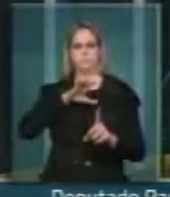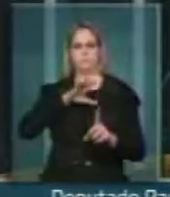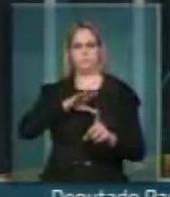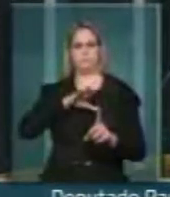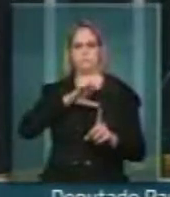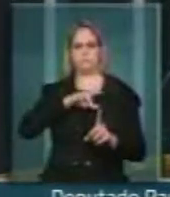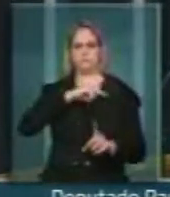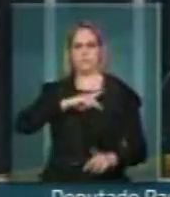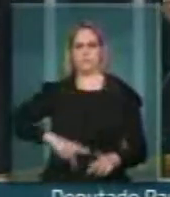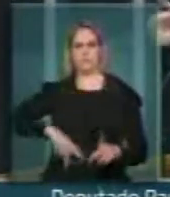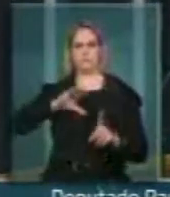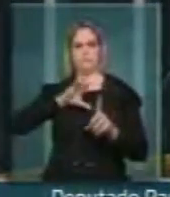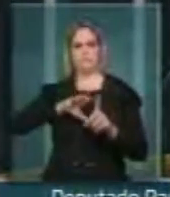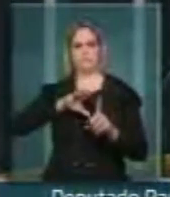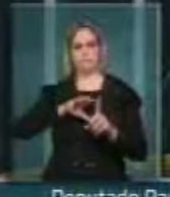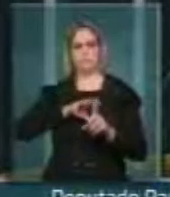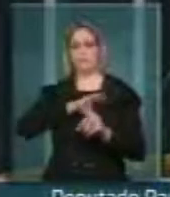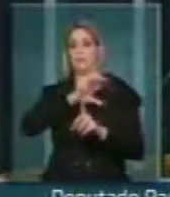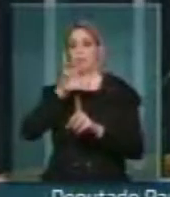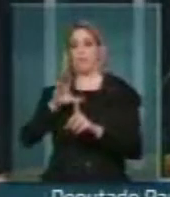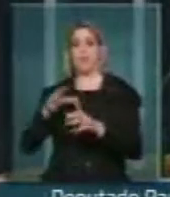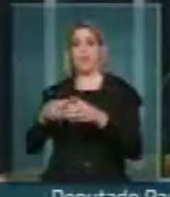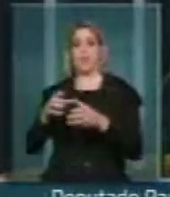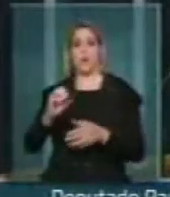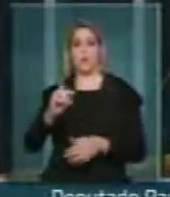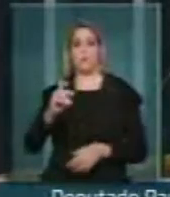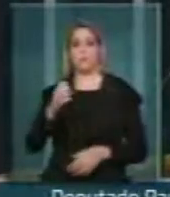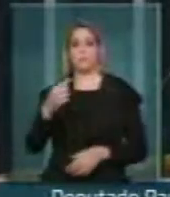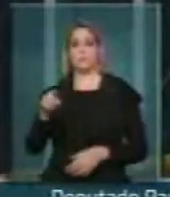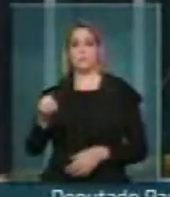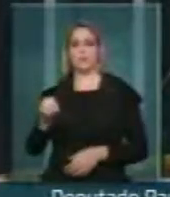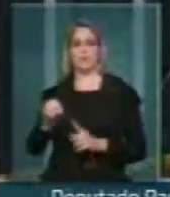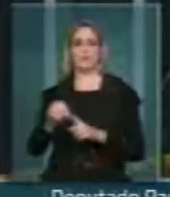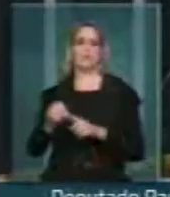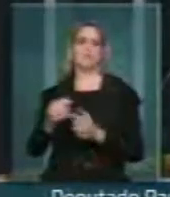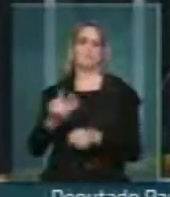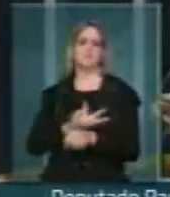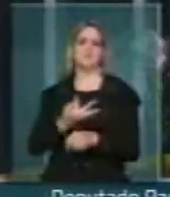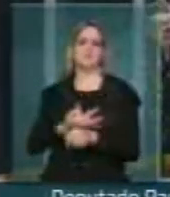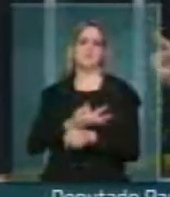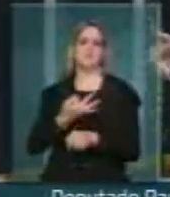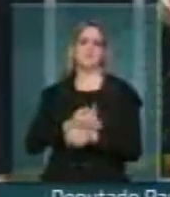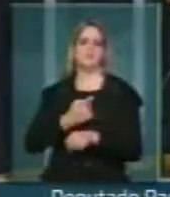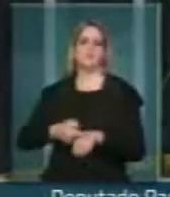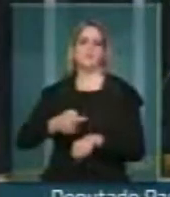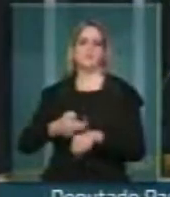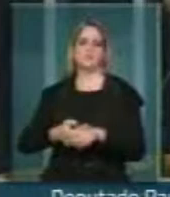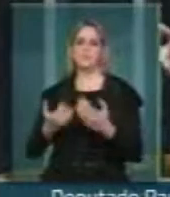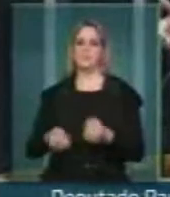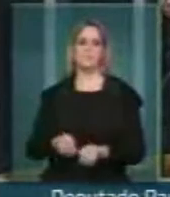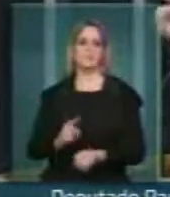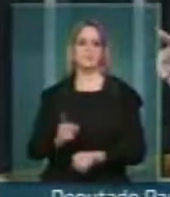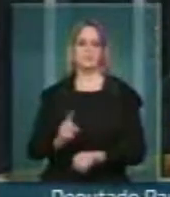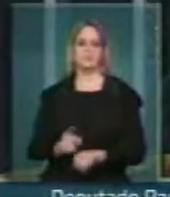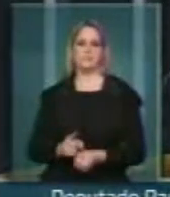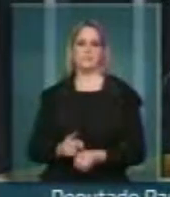sobre a oposição. E o que ninguém quer aqui admitir, inobstante o nosso